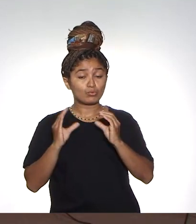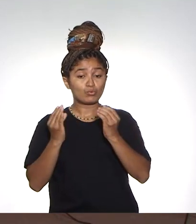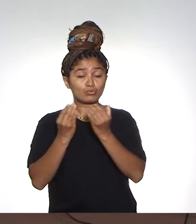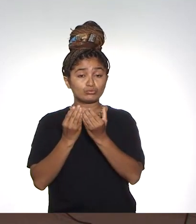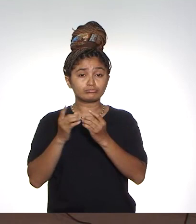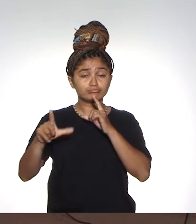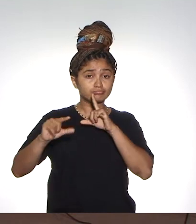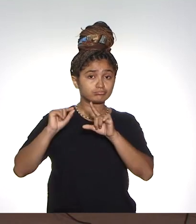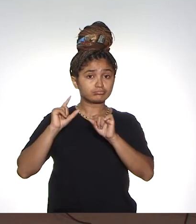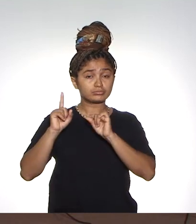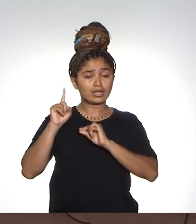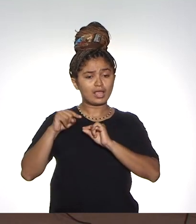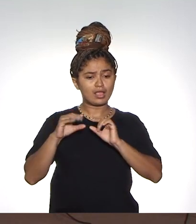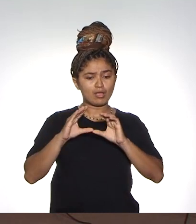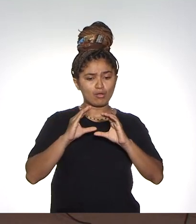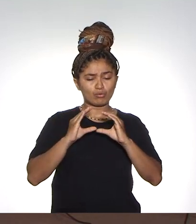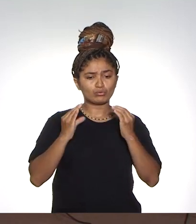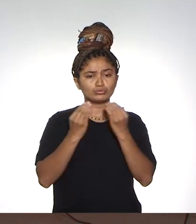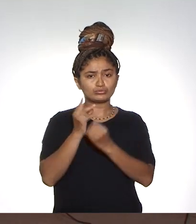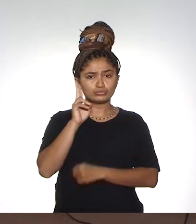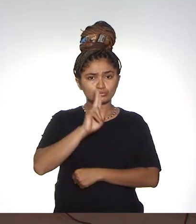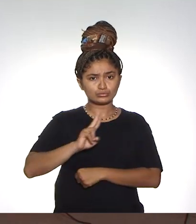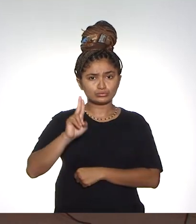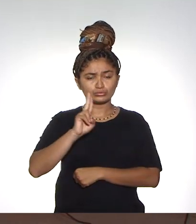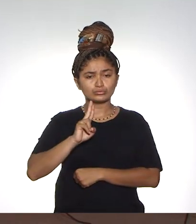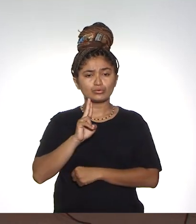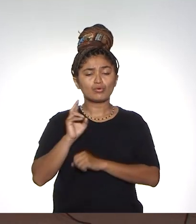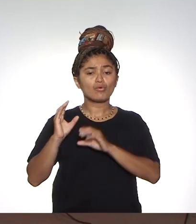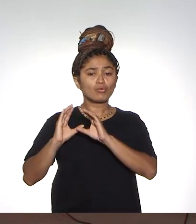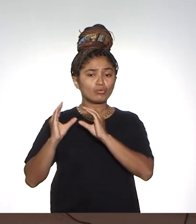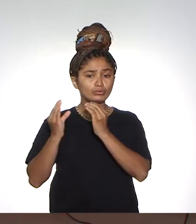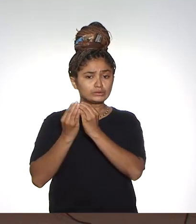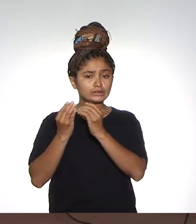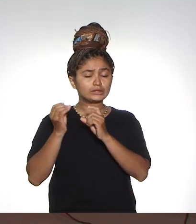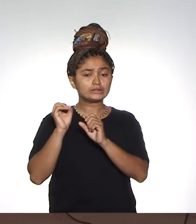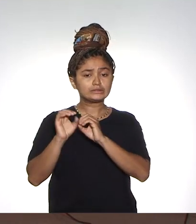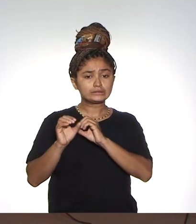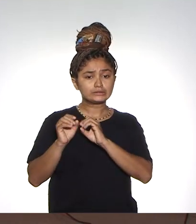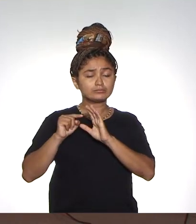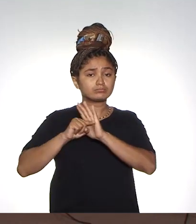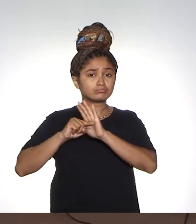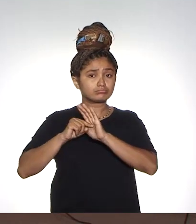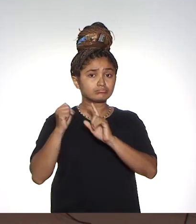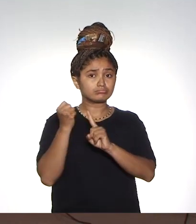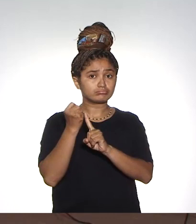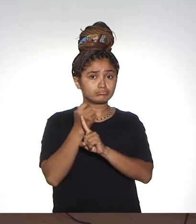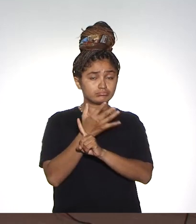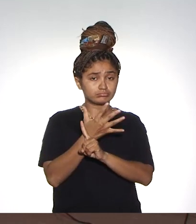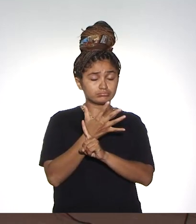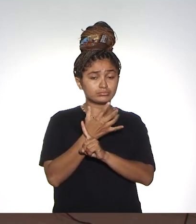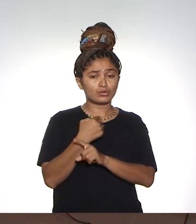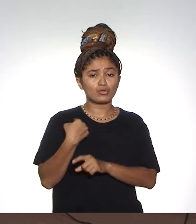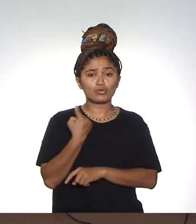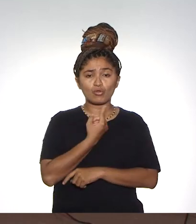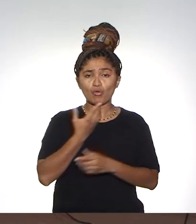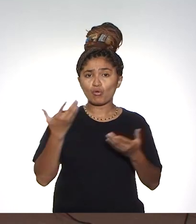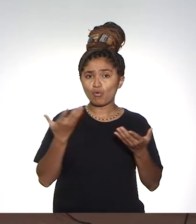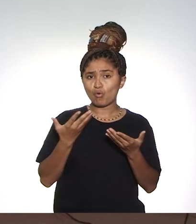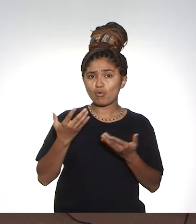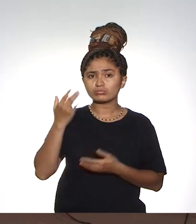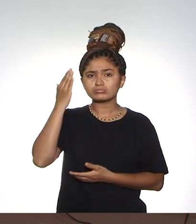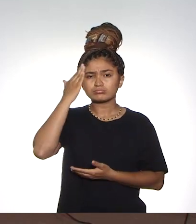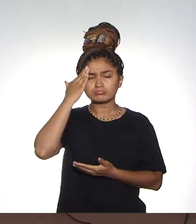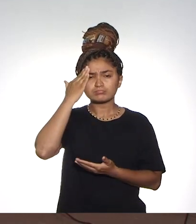conselhos deliberativos, que é o Conselho Universitário e o Conselho de Ensino, Pesquisa e Extensão. Então, o nós temos hoje? A